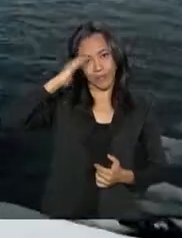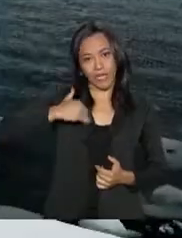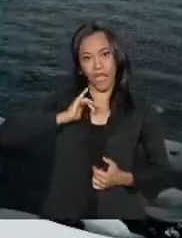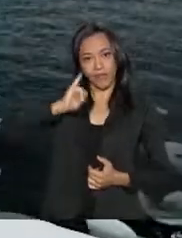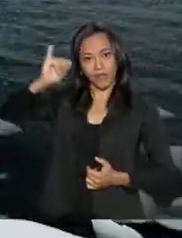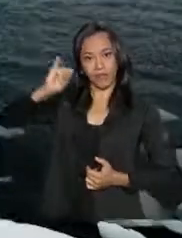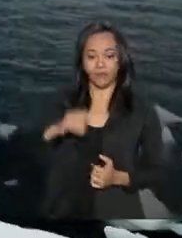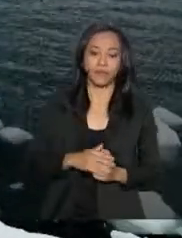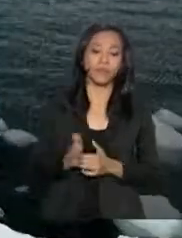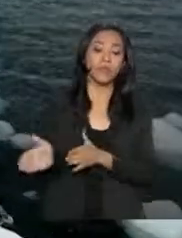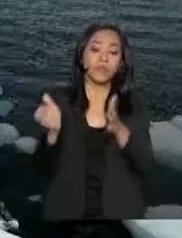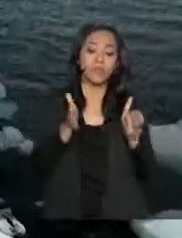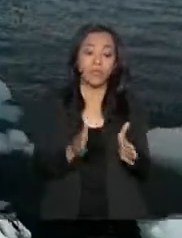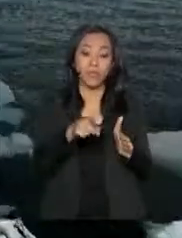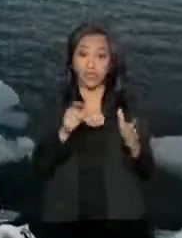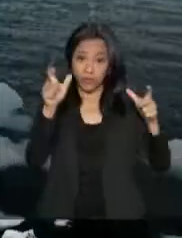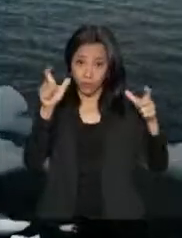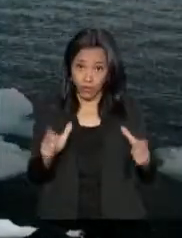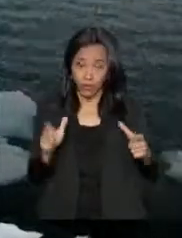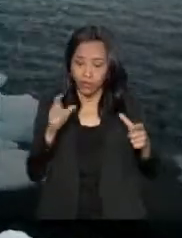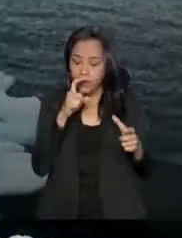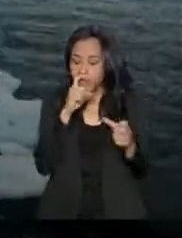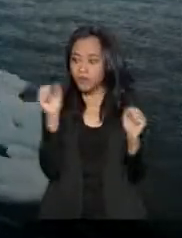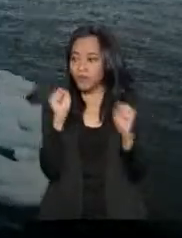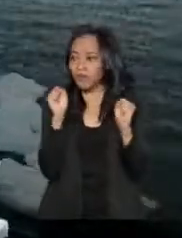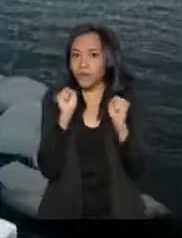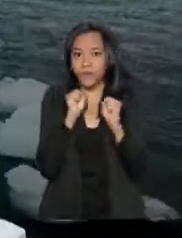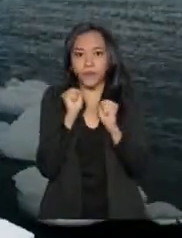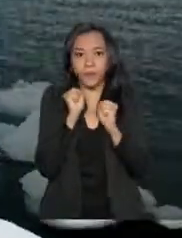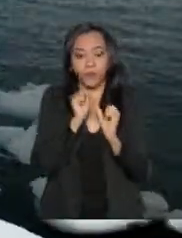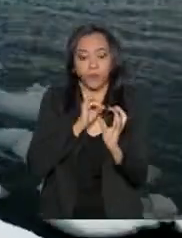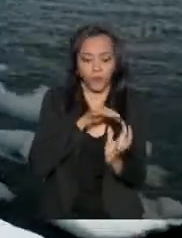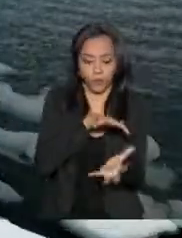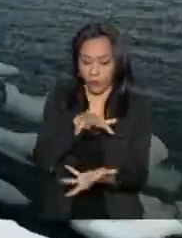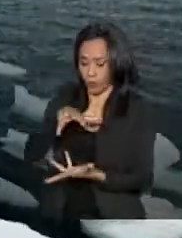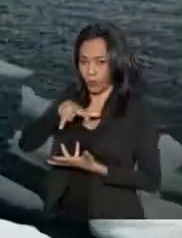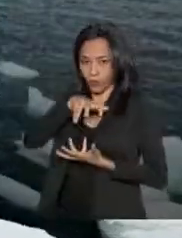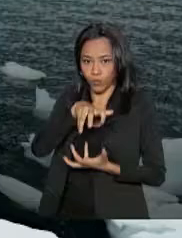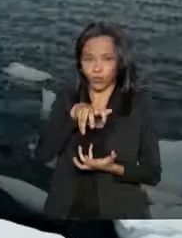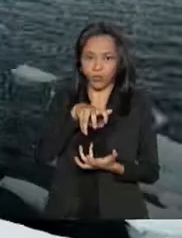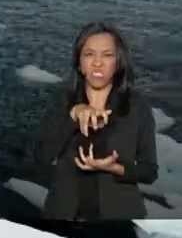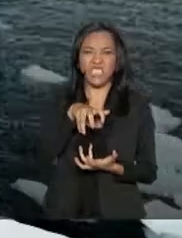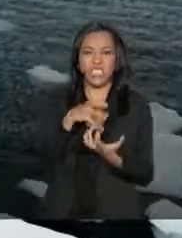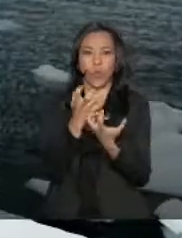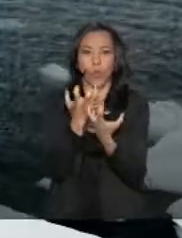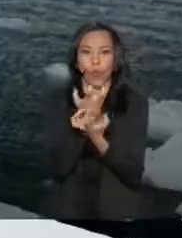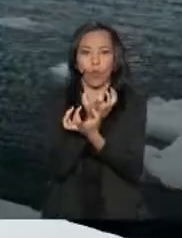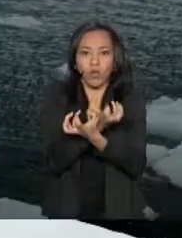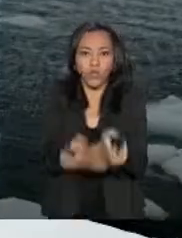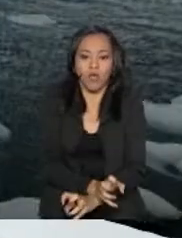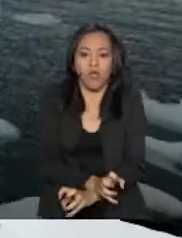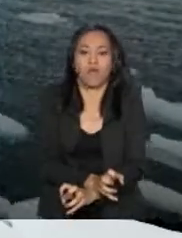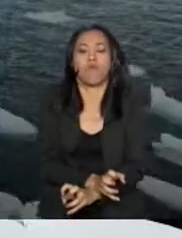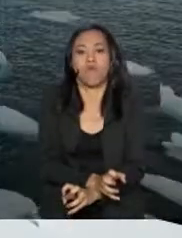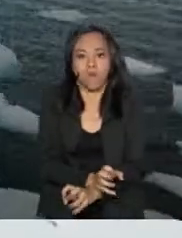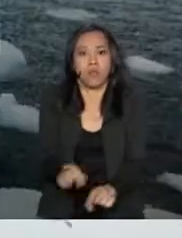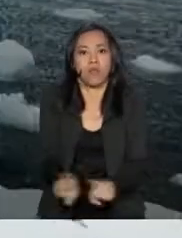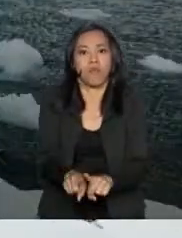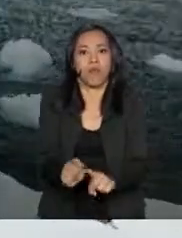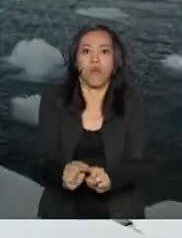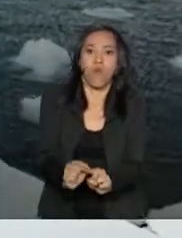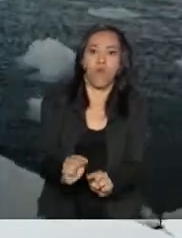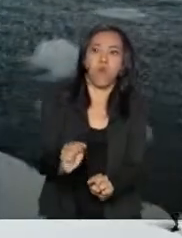A Antártica é o continente mais frio do planeta, mas também é o mais seco, o mais alto e o que mais